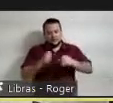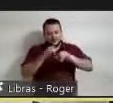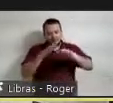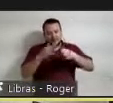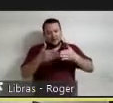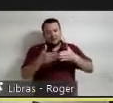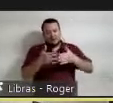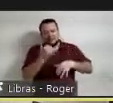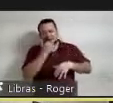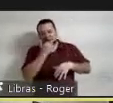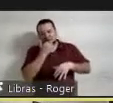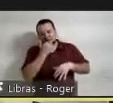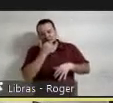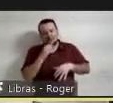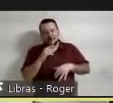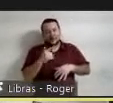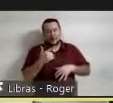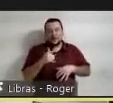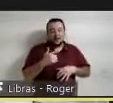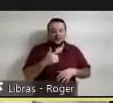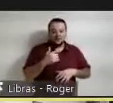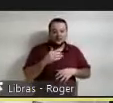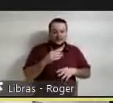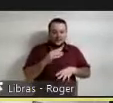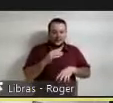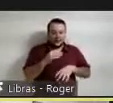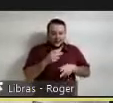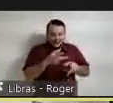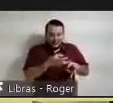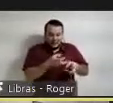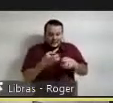reparado que o meu computador estava terminando a bateria